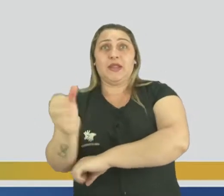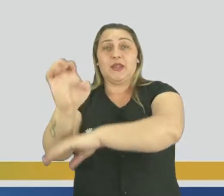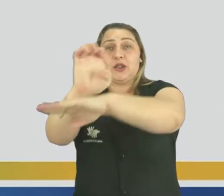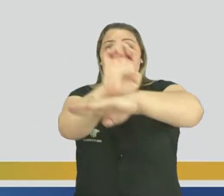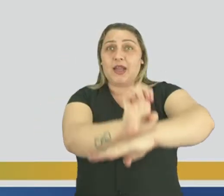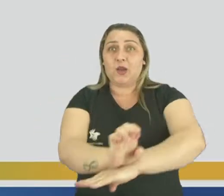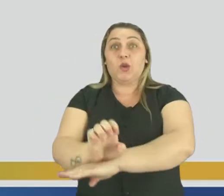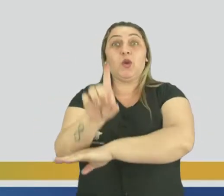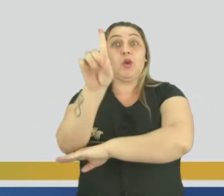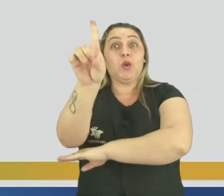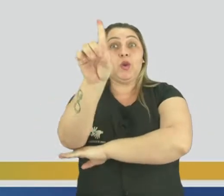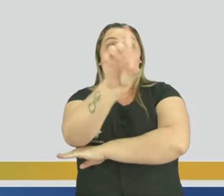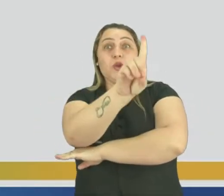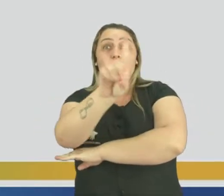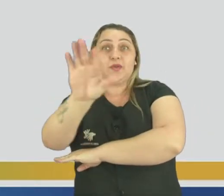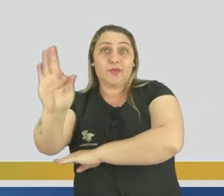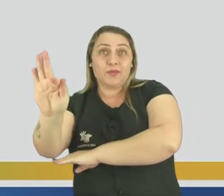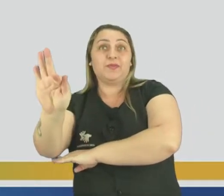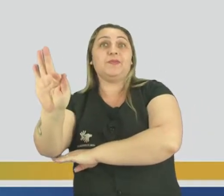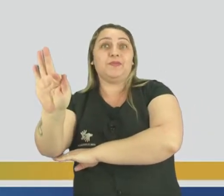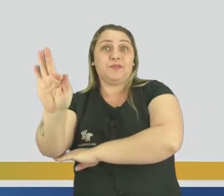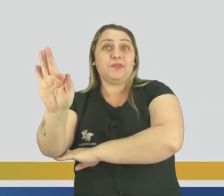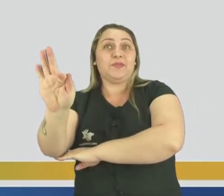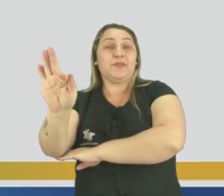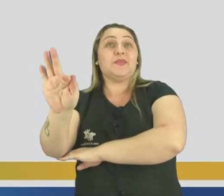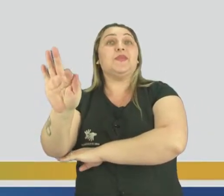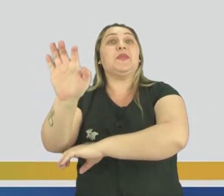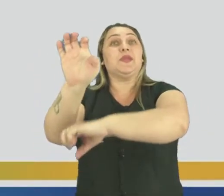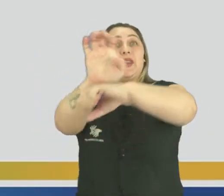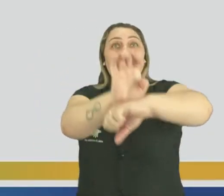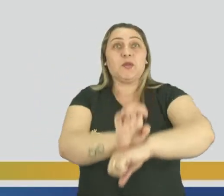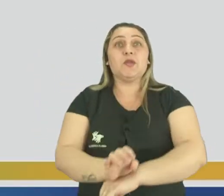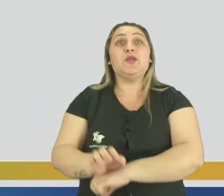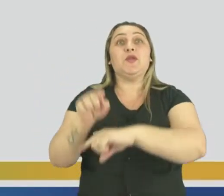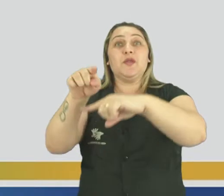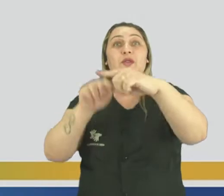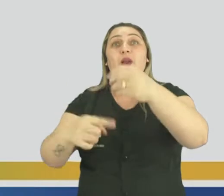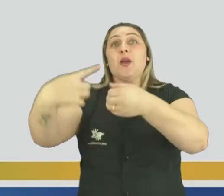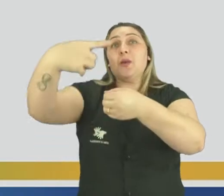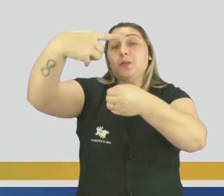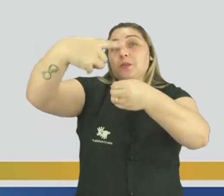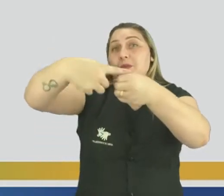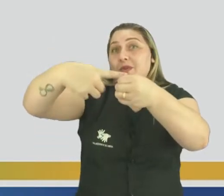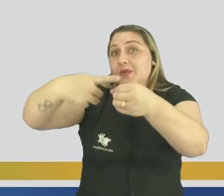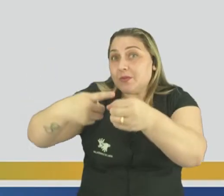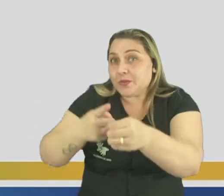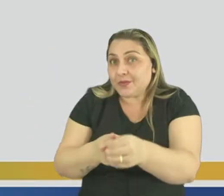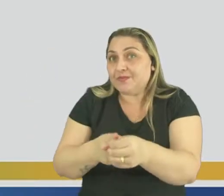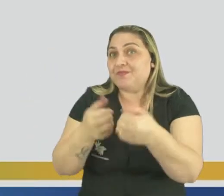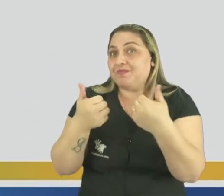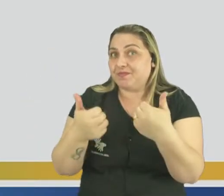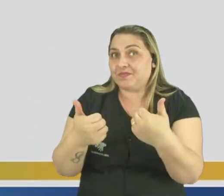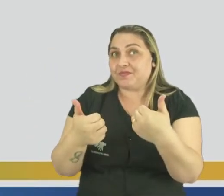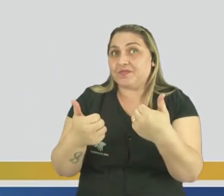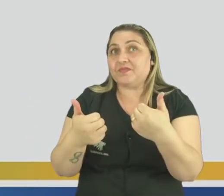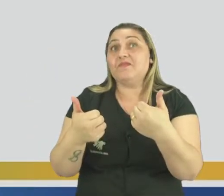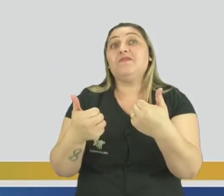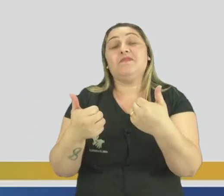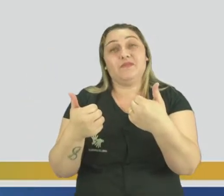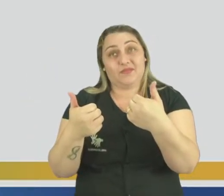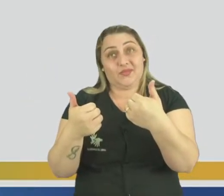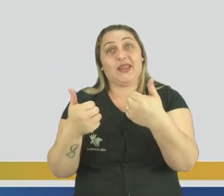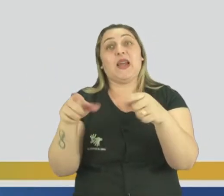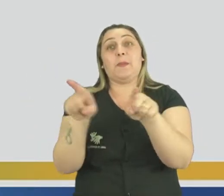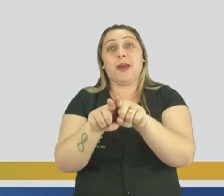26 estados e o Distrito Federal, sendo os estados divididos em municípios e esses